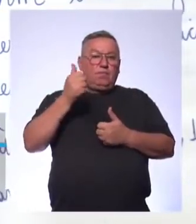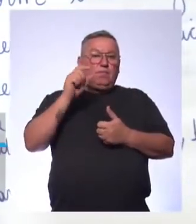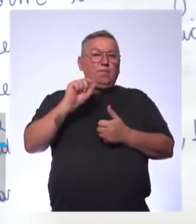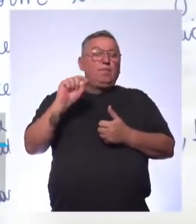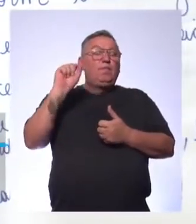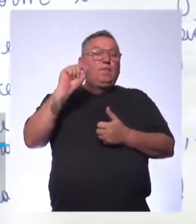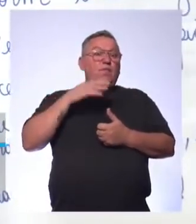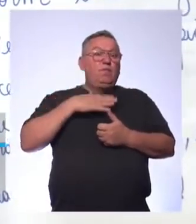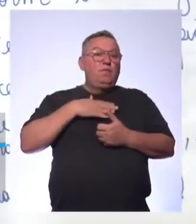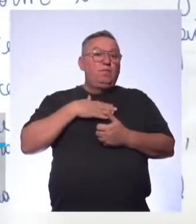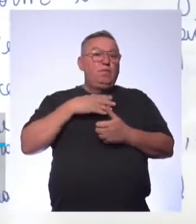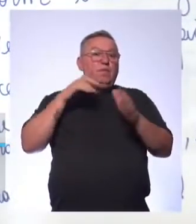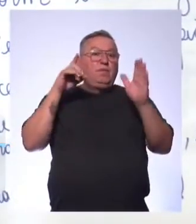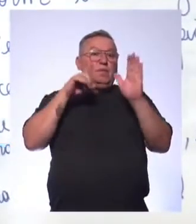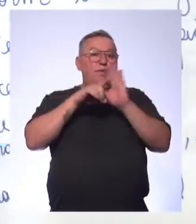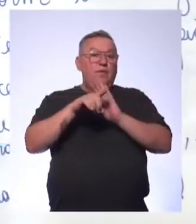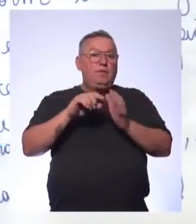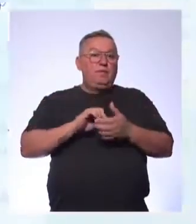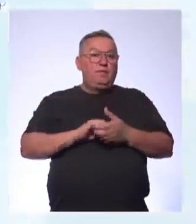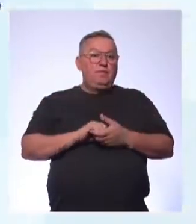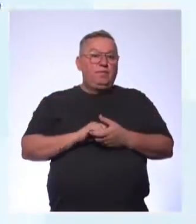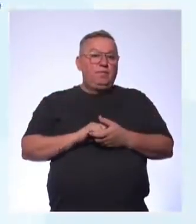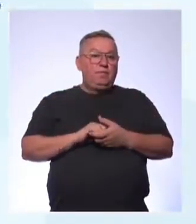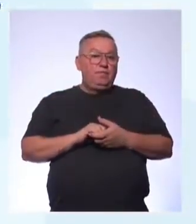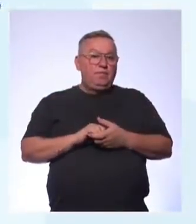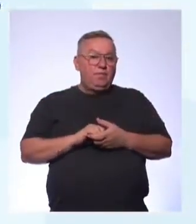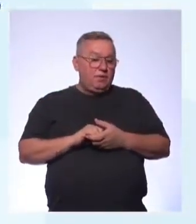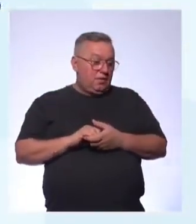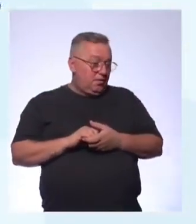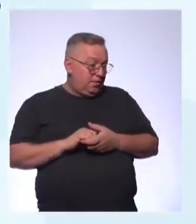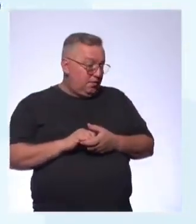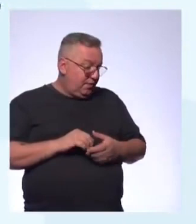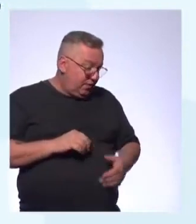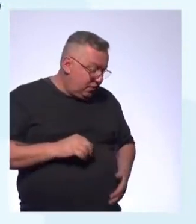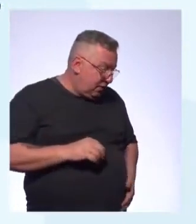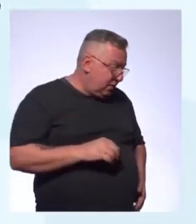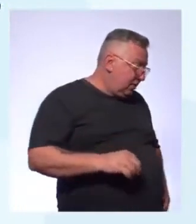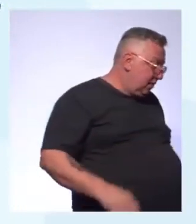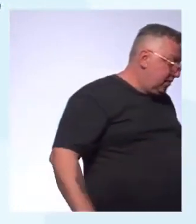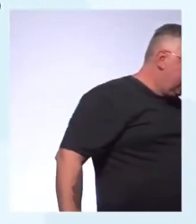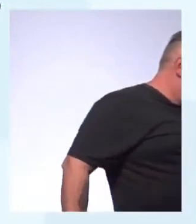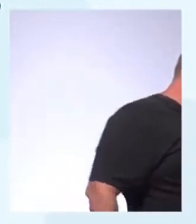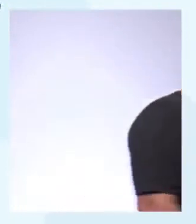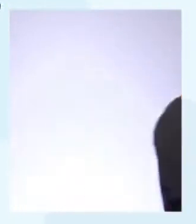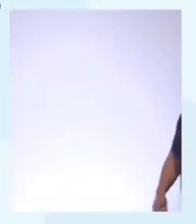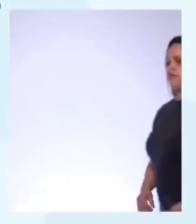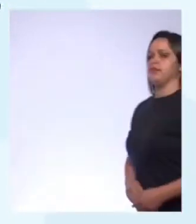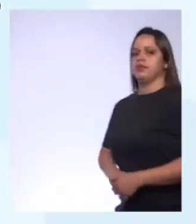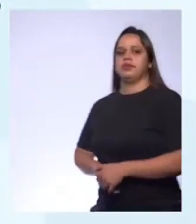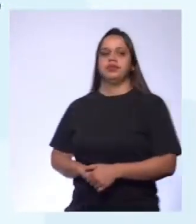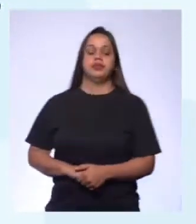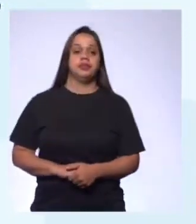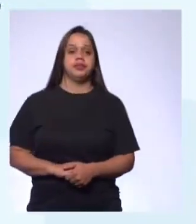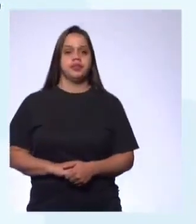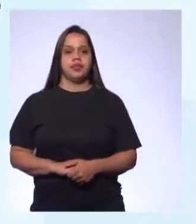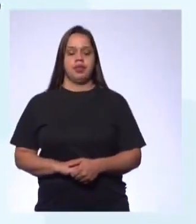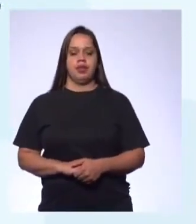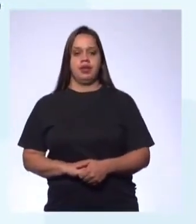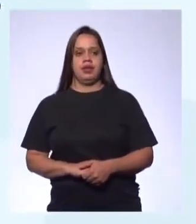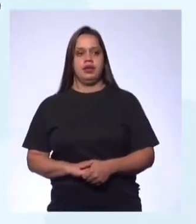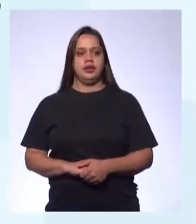Para mim A pergunta Por favor, diretor Na primeira pergunta Eu tenho natural disasters